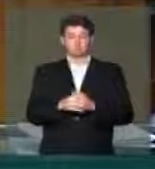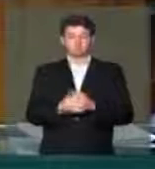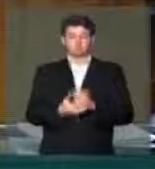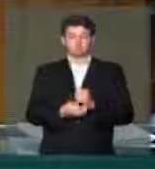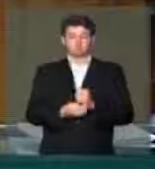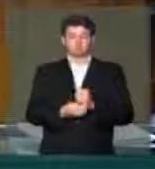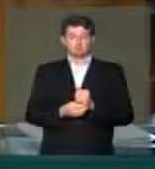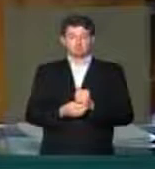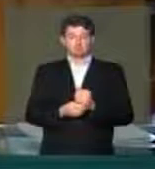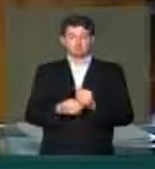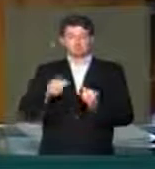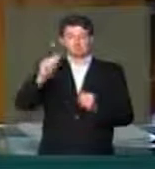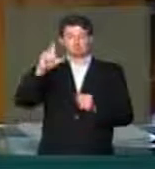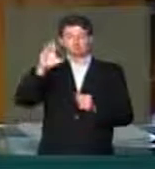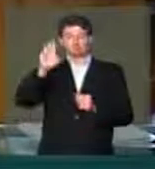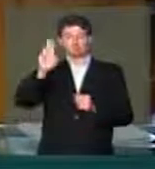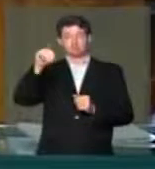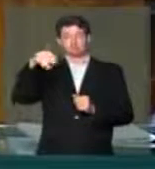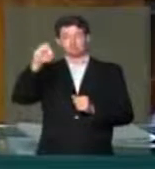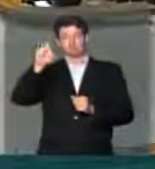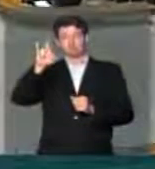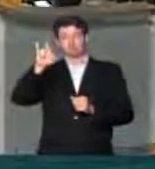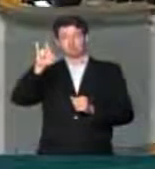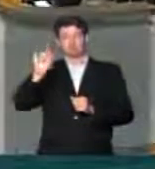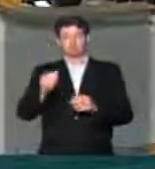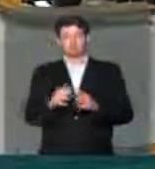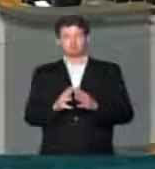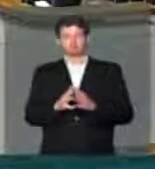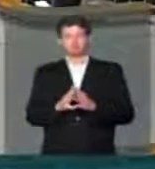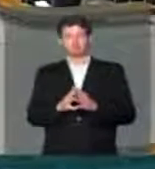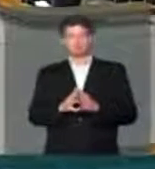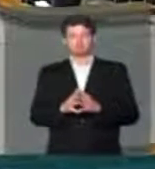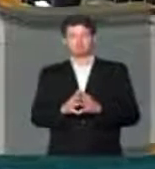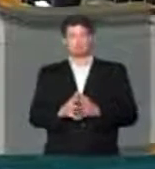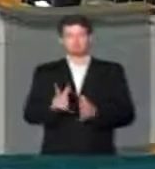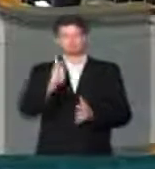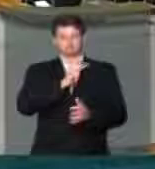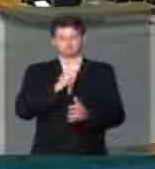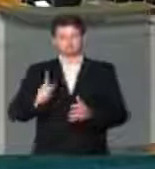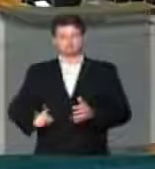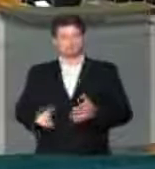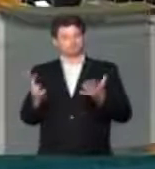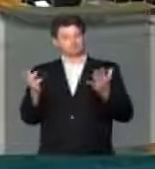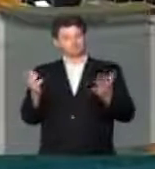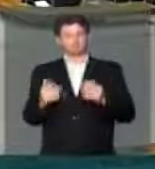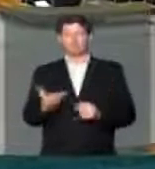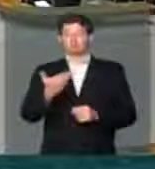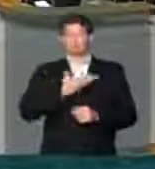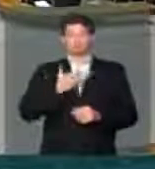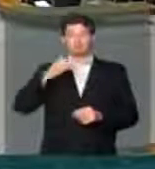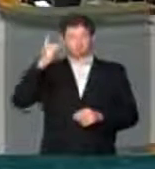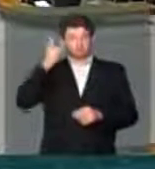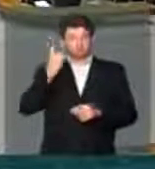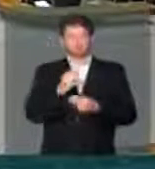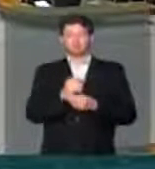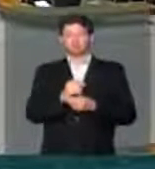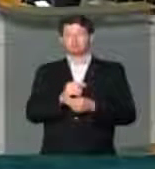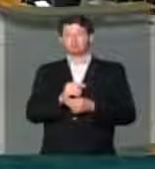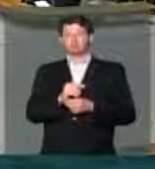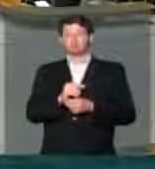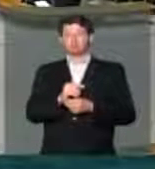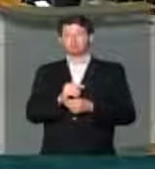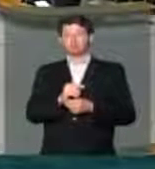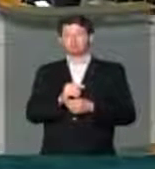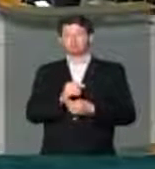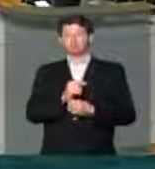Deputado Alceu Moreira. Deputada Raquel Bonito. Senhor Presidente, colegas deputados e deputadas,